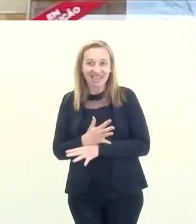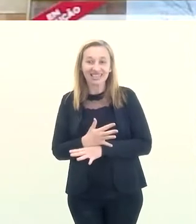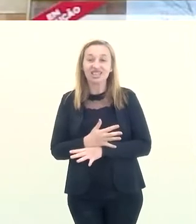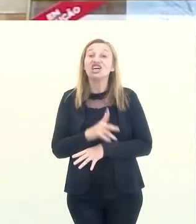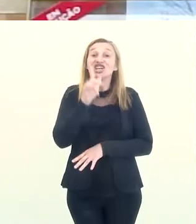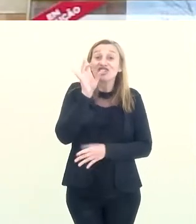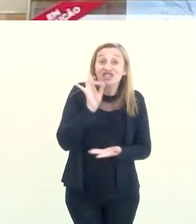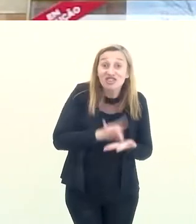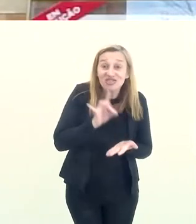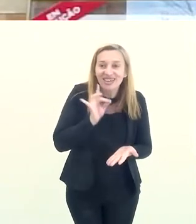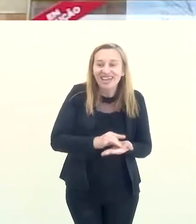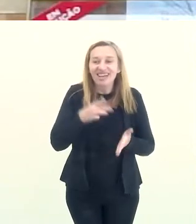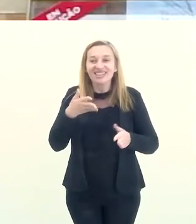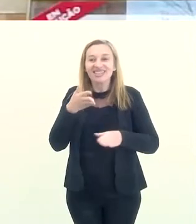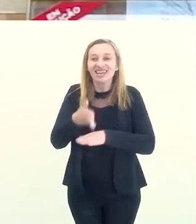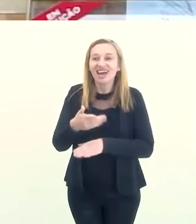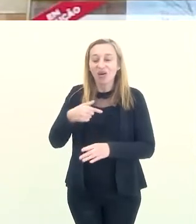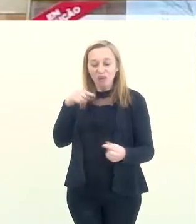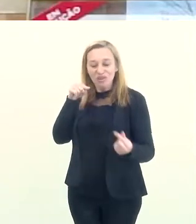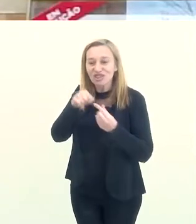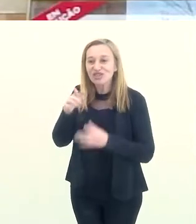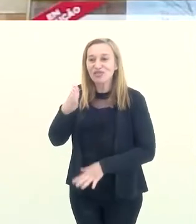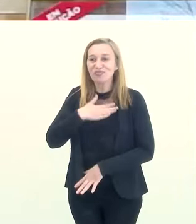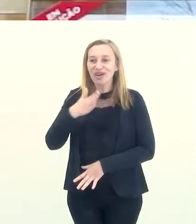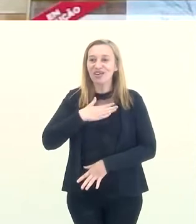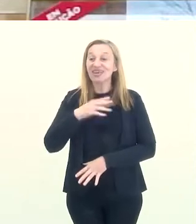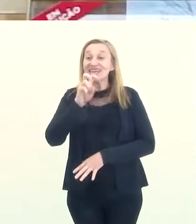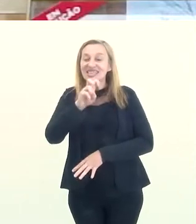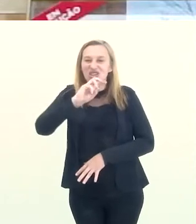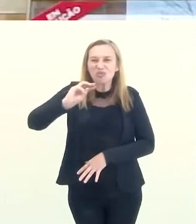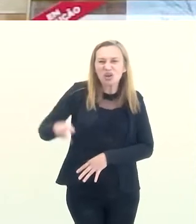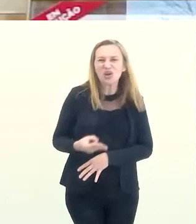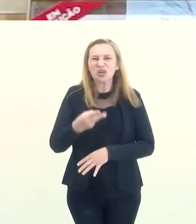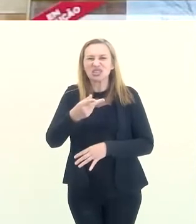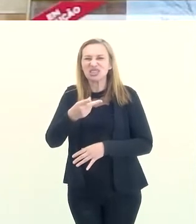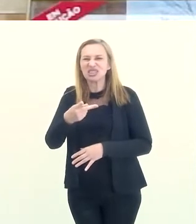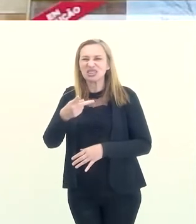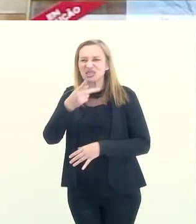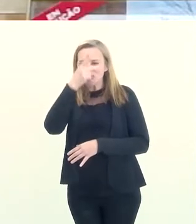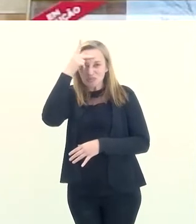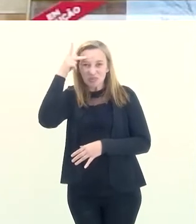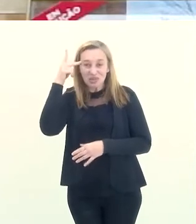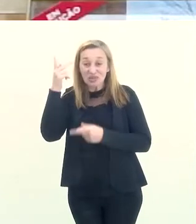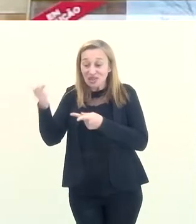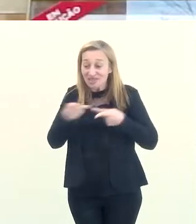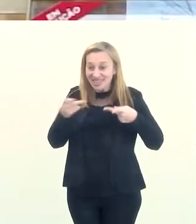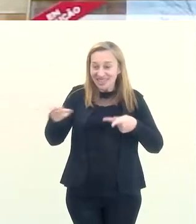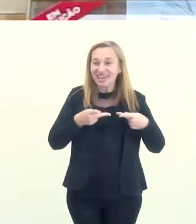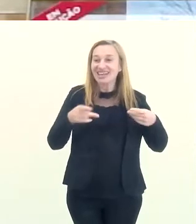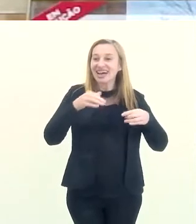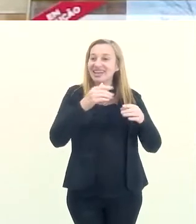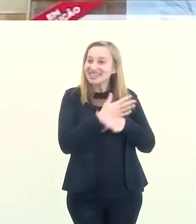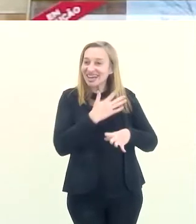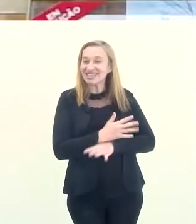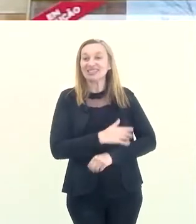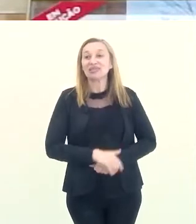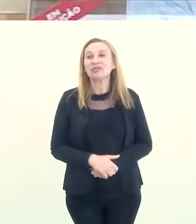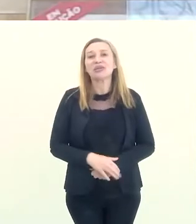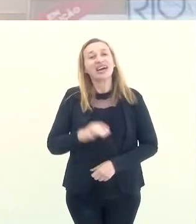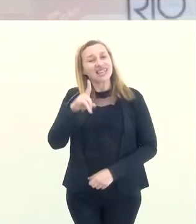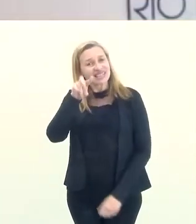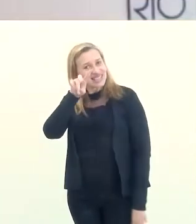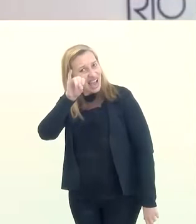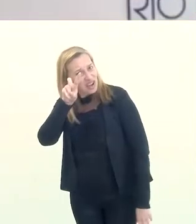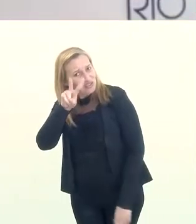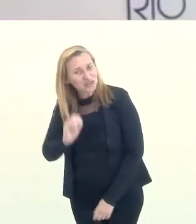cidade para, de verdade, chegar no meu objetivo, que é trazer 5 milhões de turistas por ano para a cidade de Miguel Pereira.